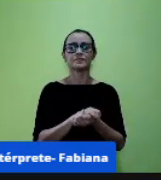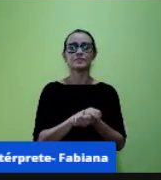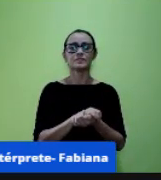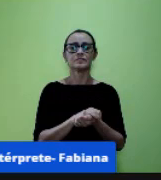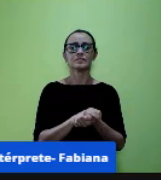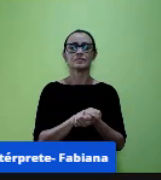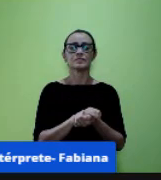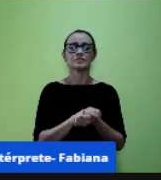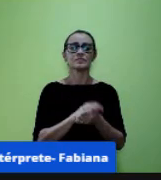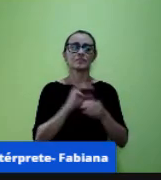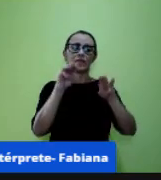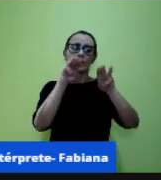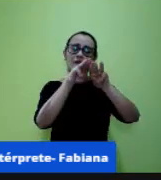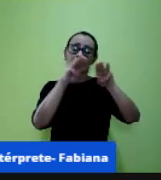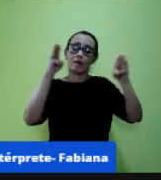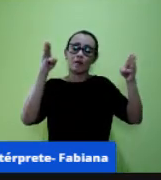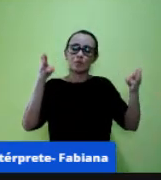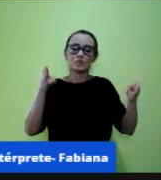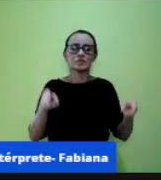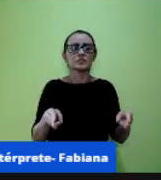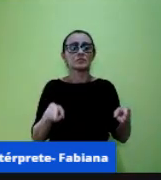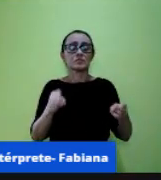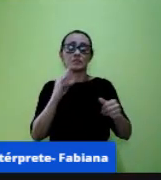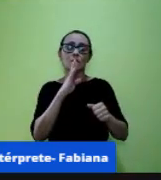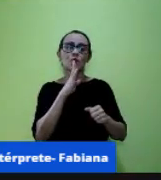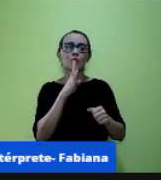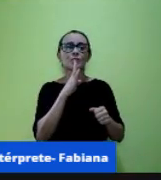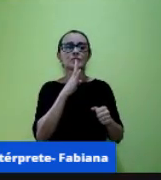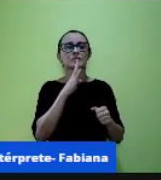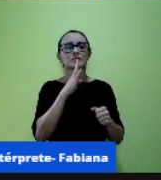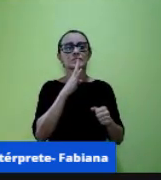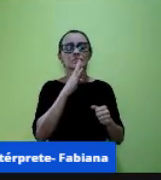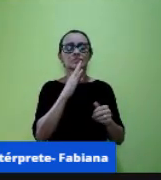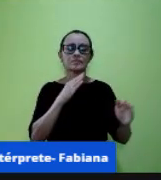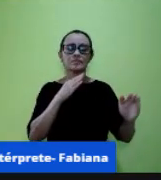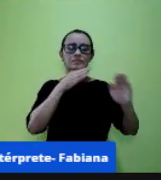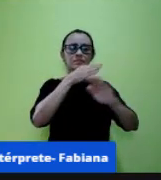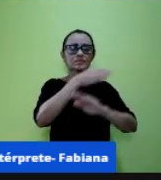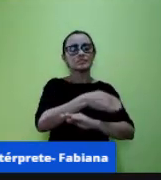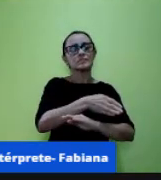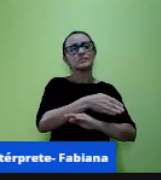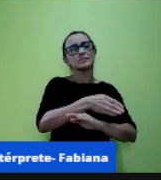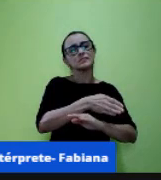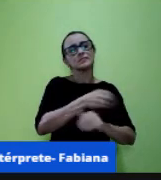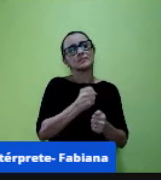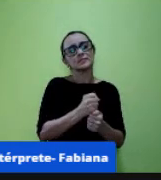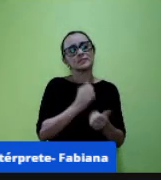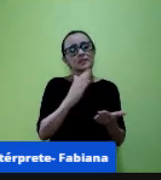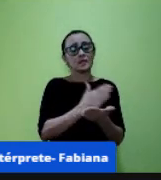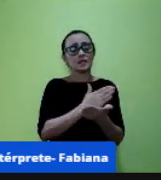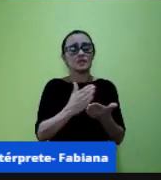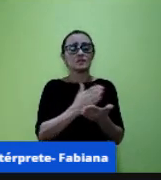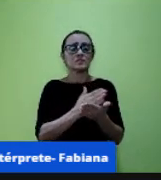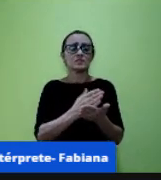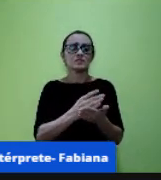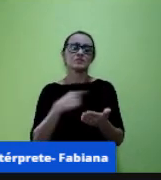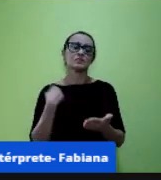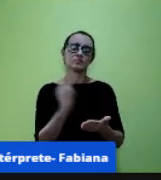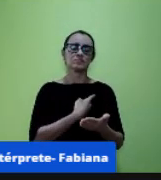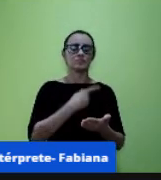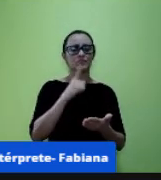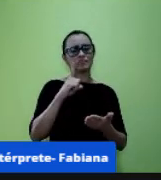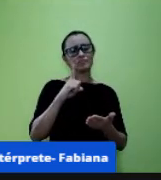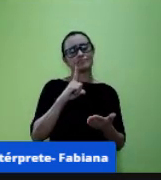passear no museu talvez seu aluno ou mesmo a gente não tenha tantas oportunidades de ir no museu mas